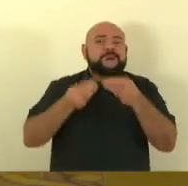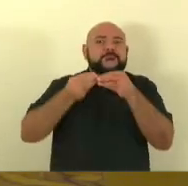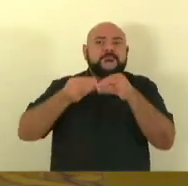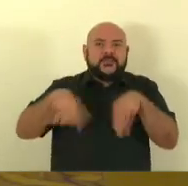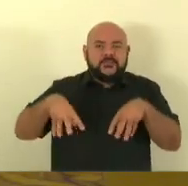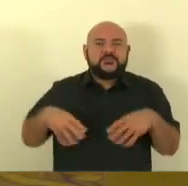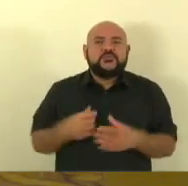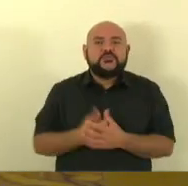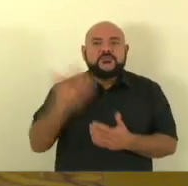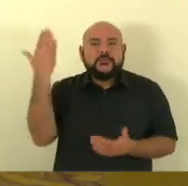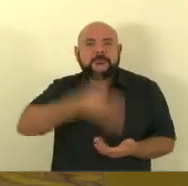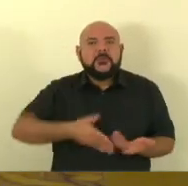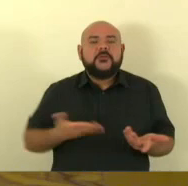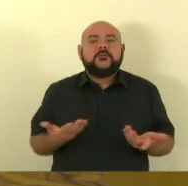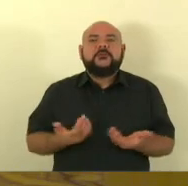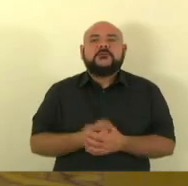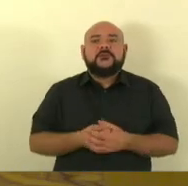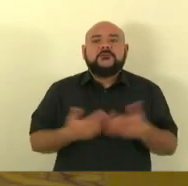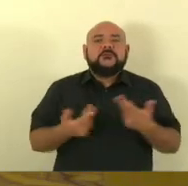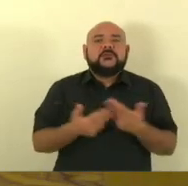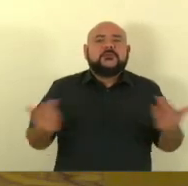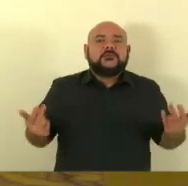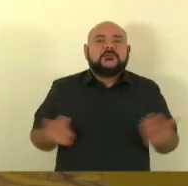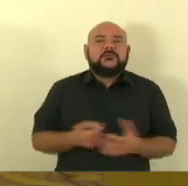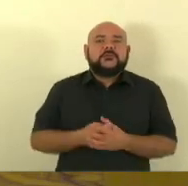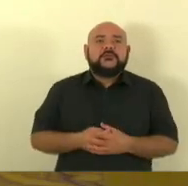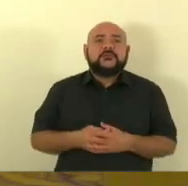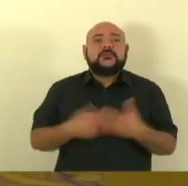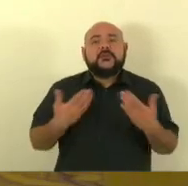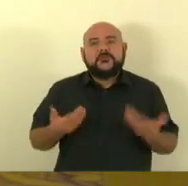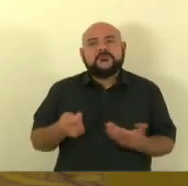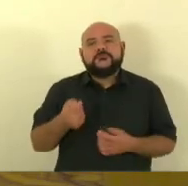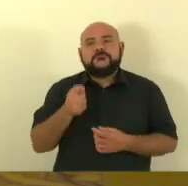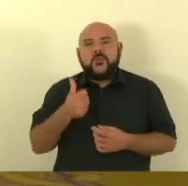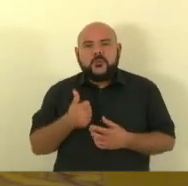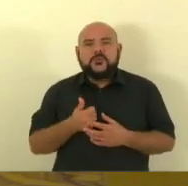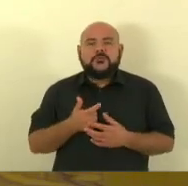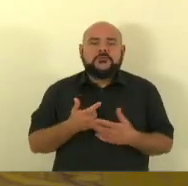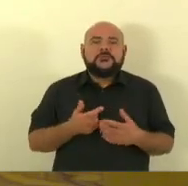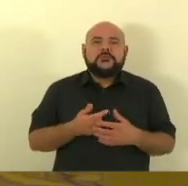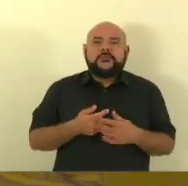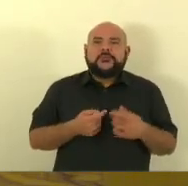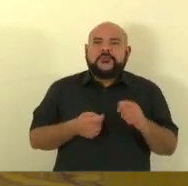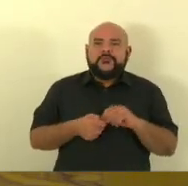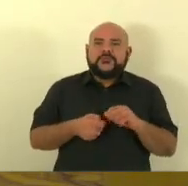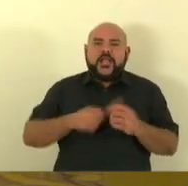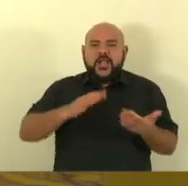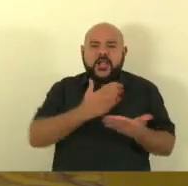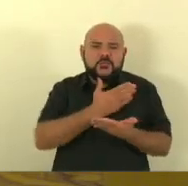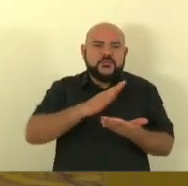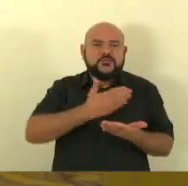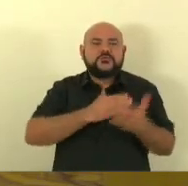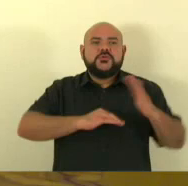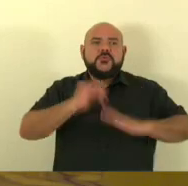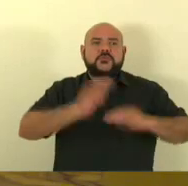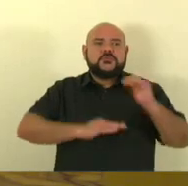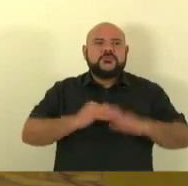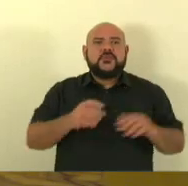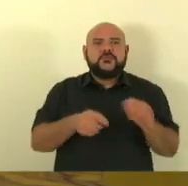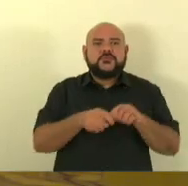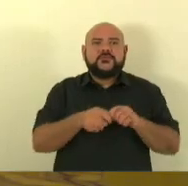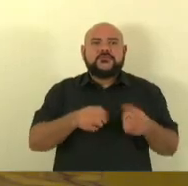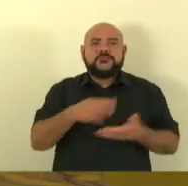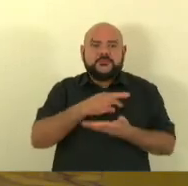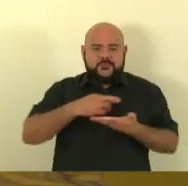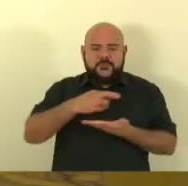ainda o pouco que tem o pouco que tem foi feito pela nossa perícia na época foi feito pela nossa perícia na época